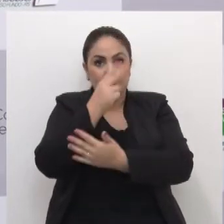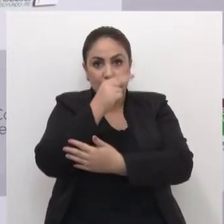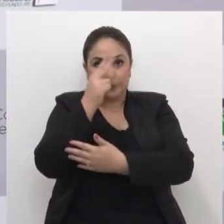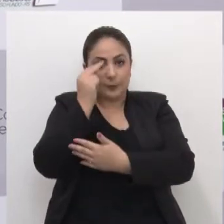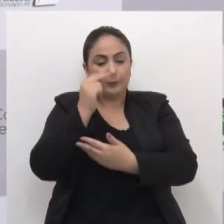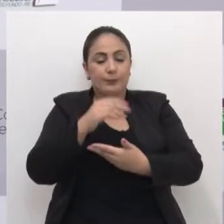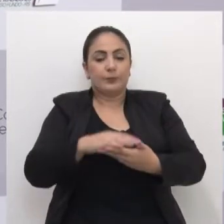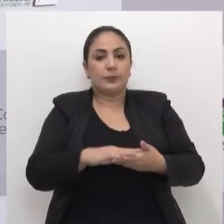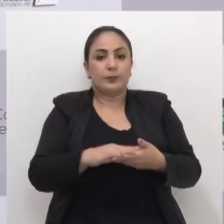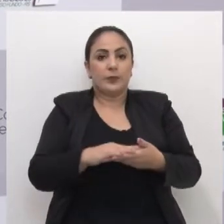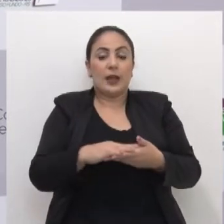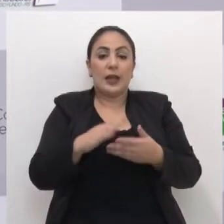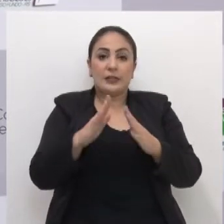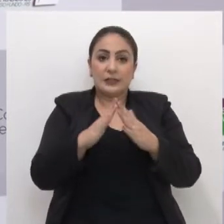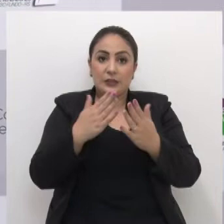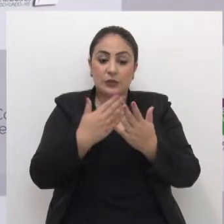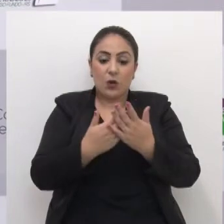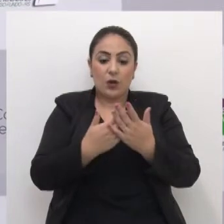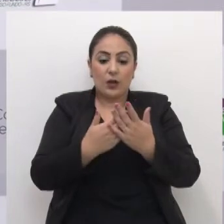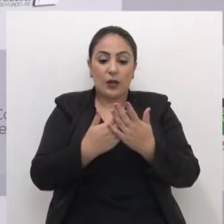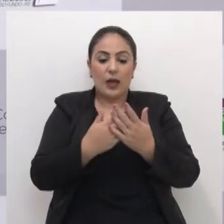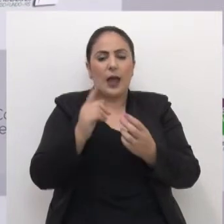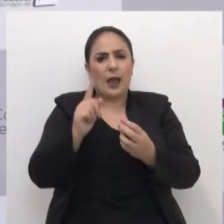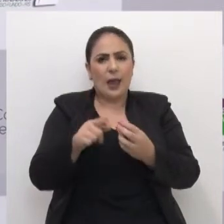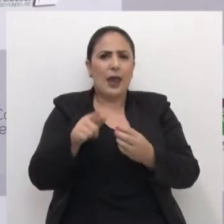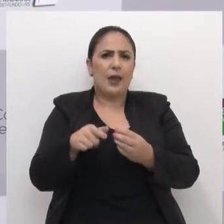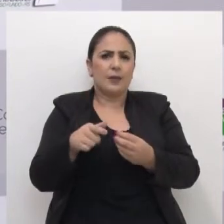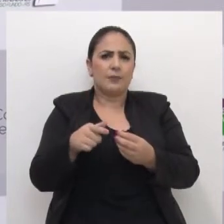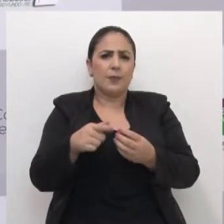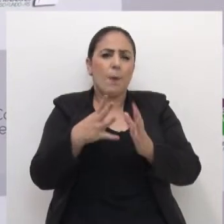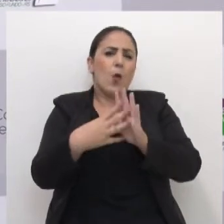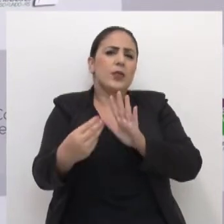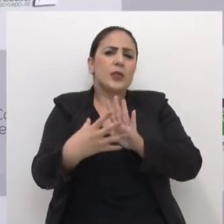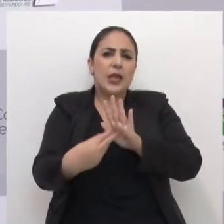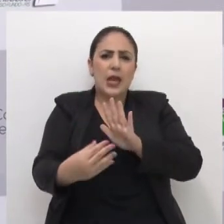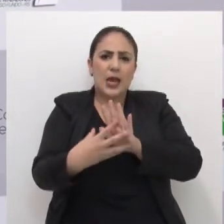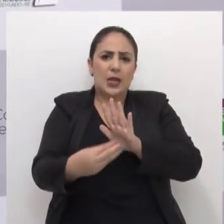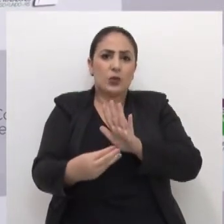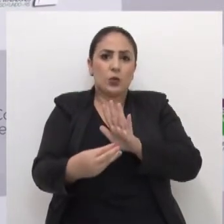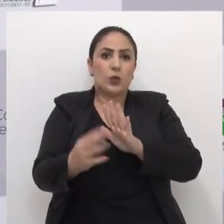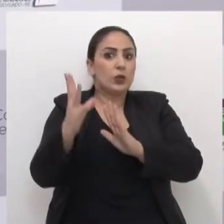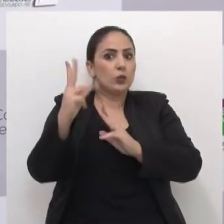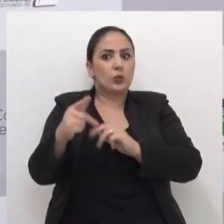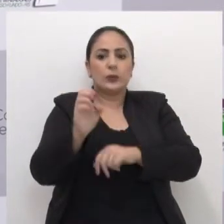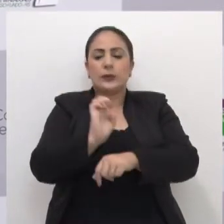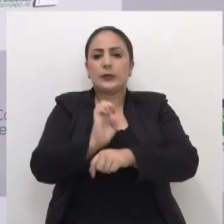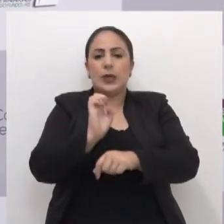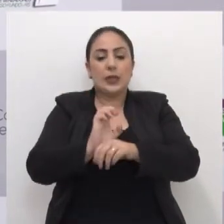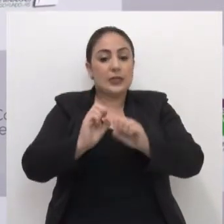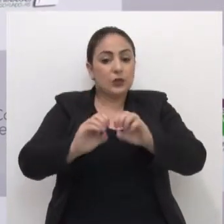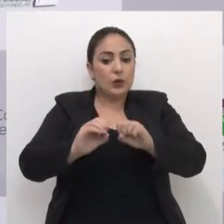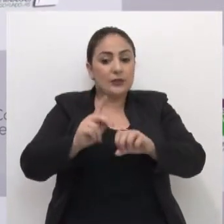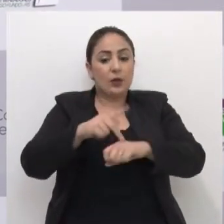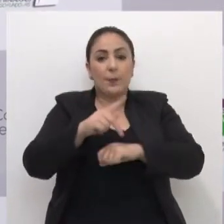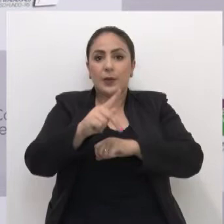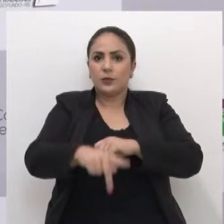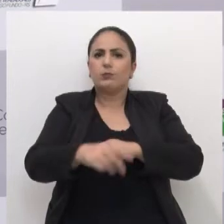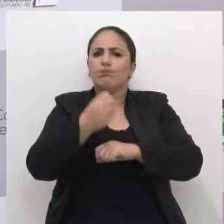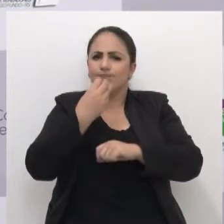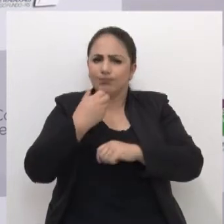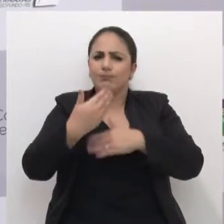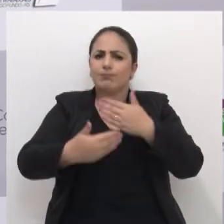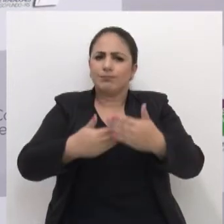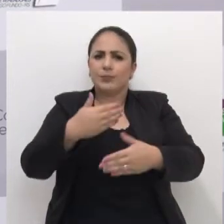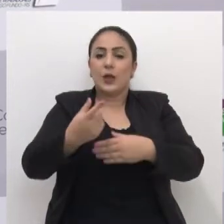municipais. As nossas escolas municipais são consideradas modelo para o resto do estado. A educação de passo fundo vai